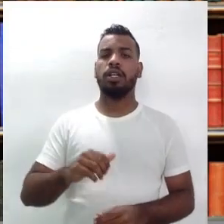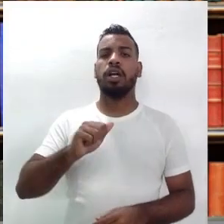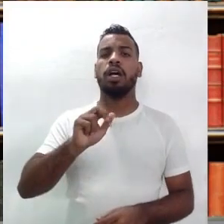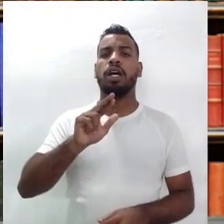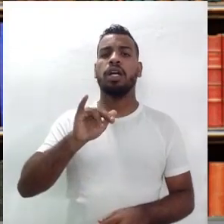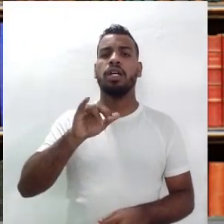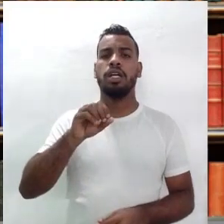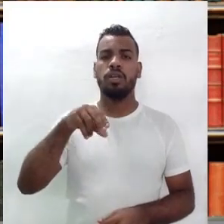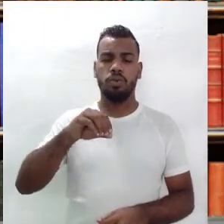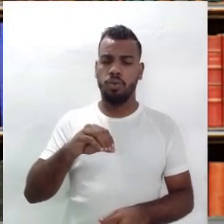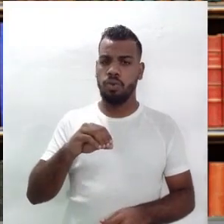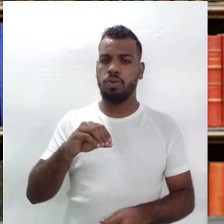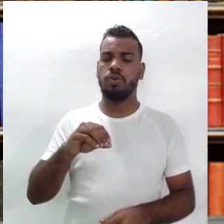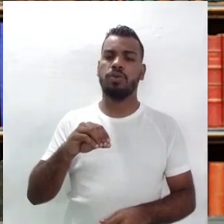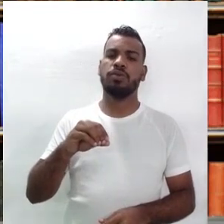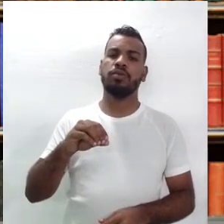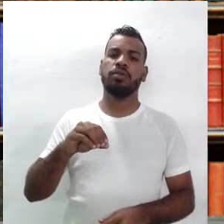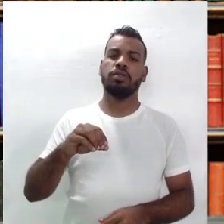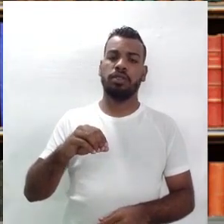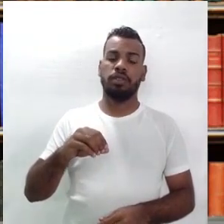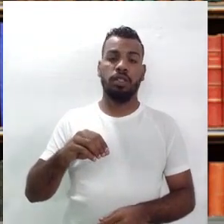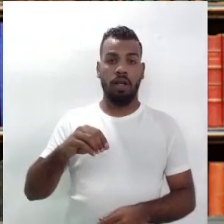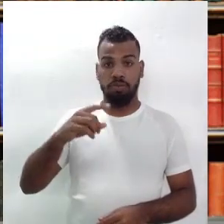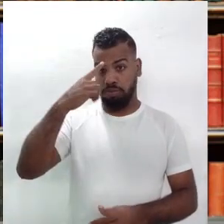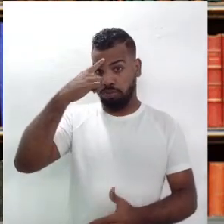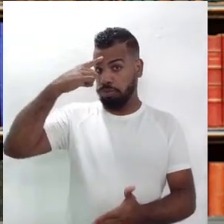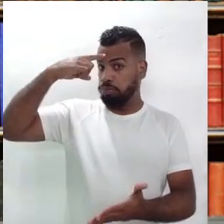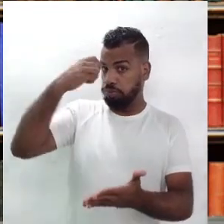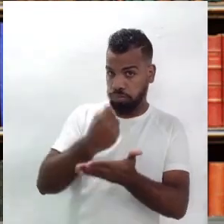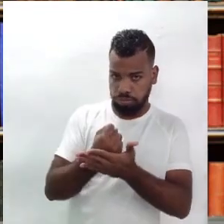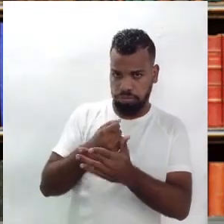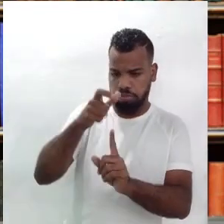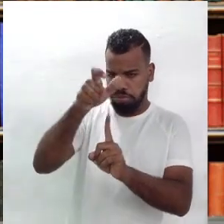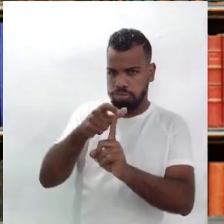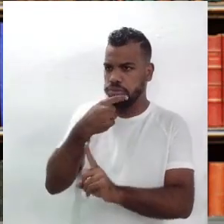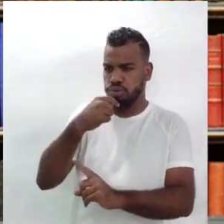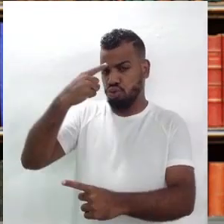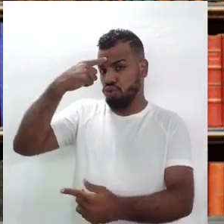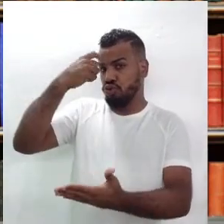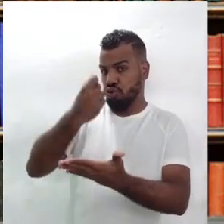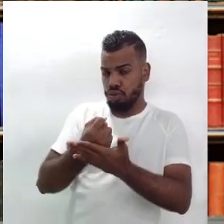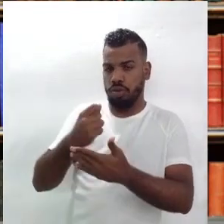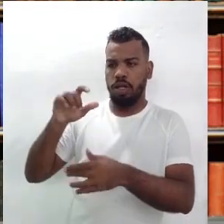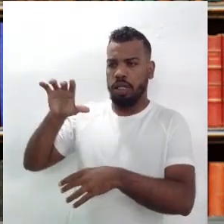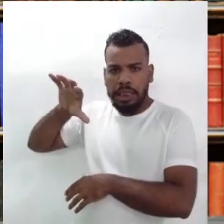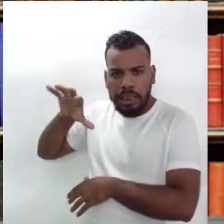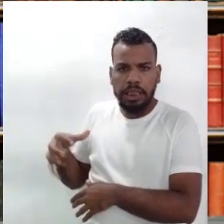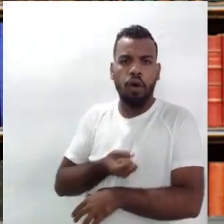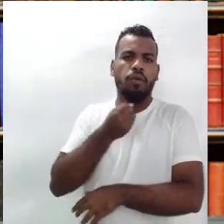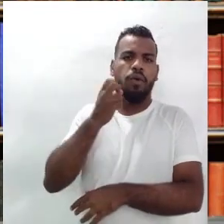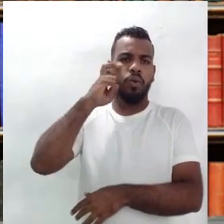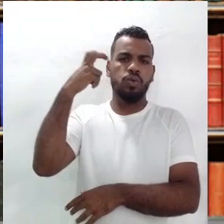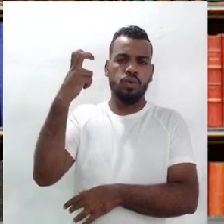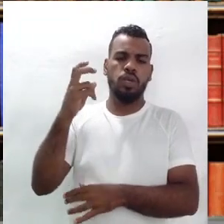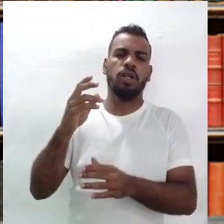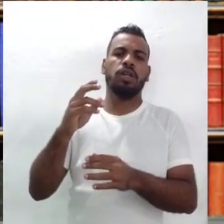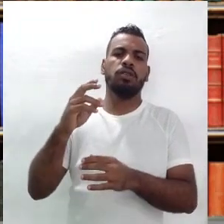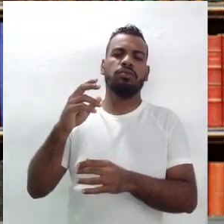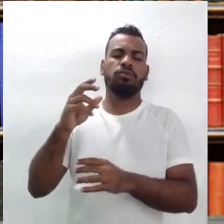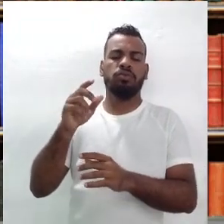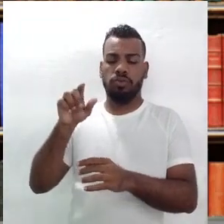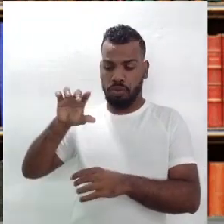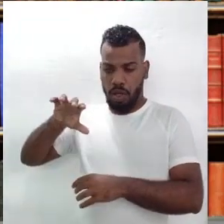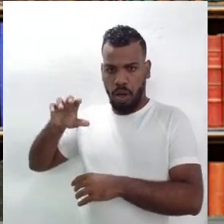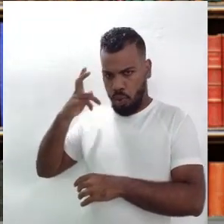decidido em fazer esse resgate da cultura e torná-la uma